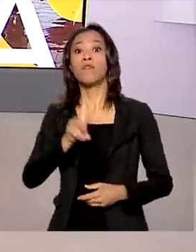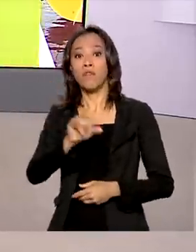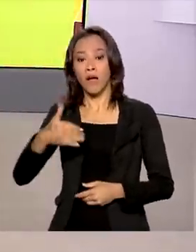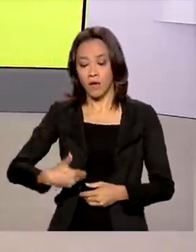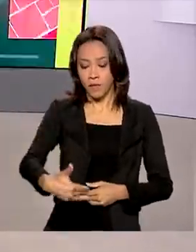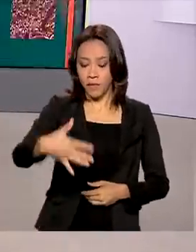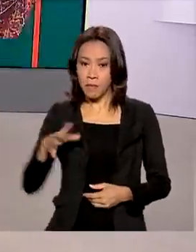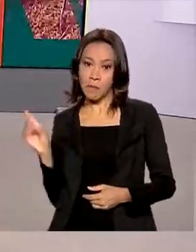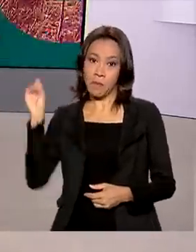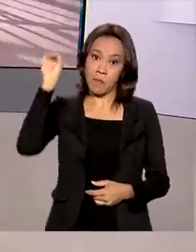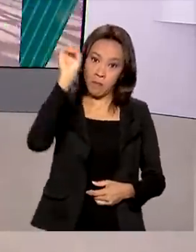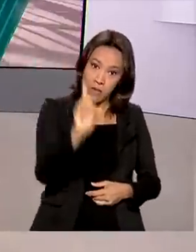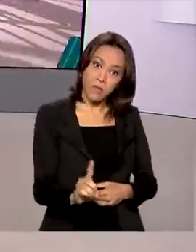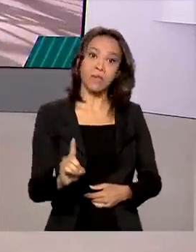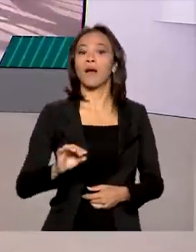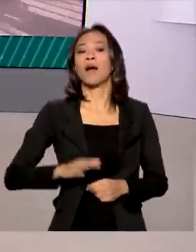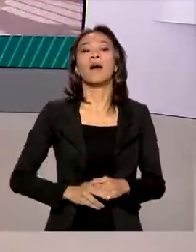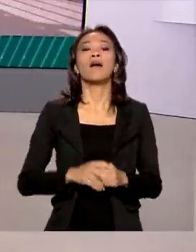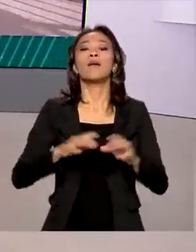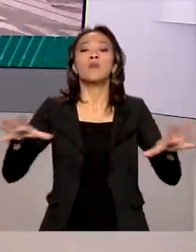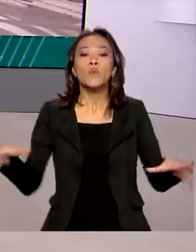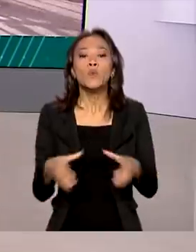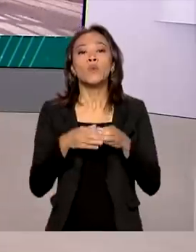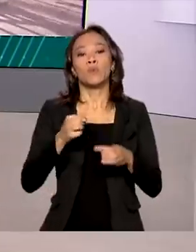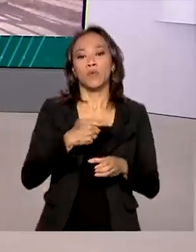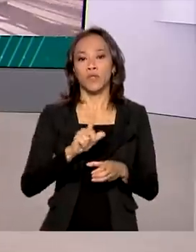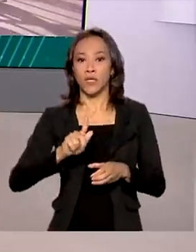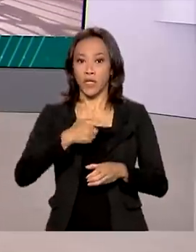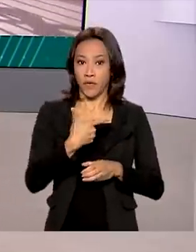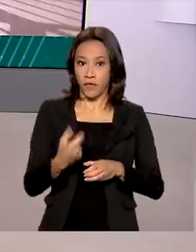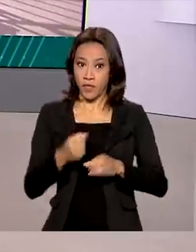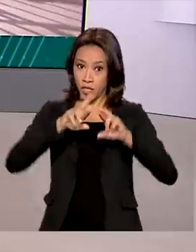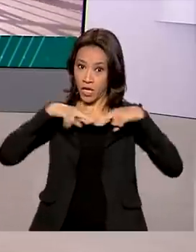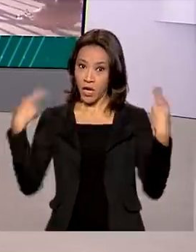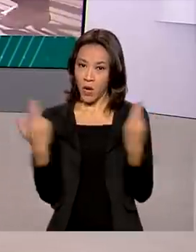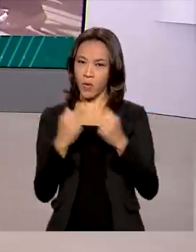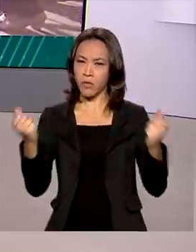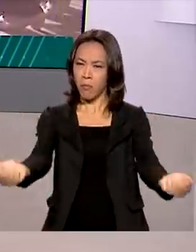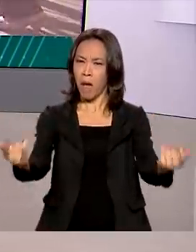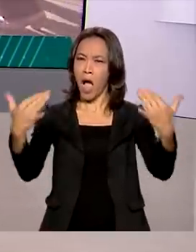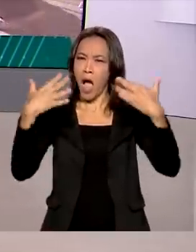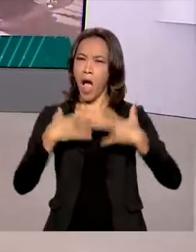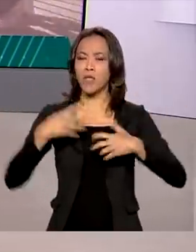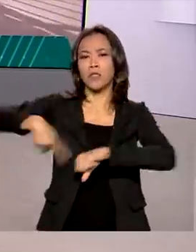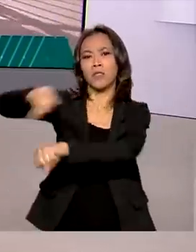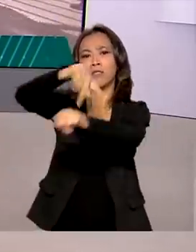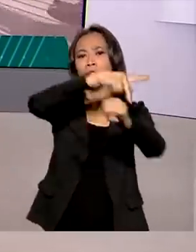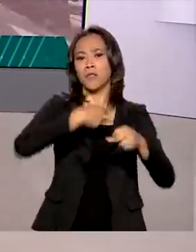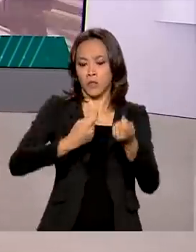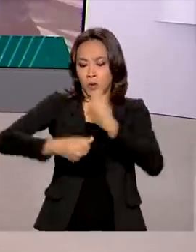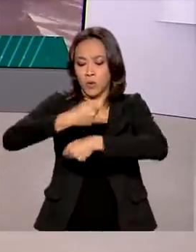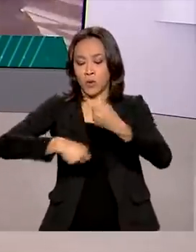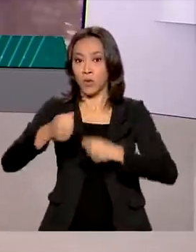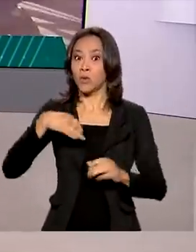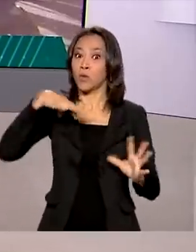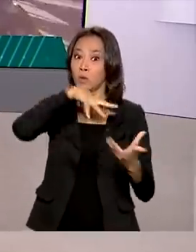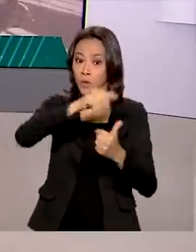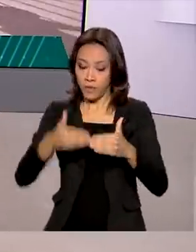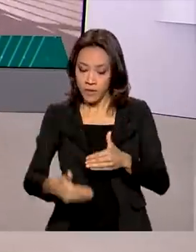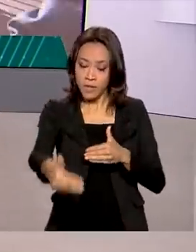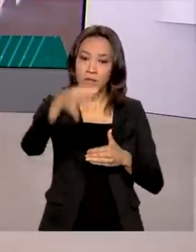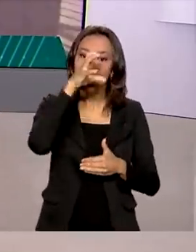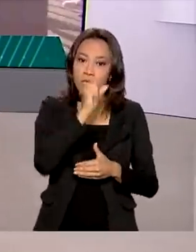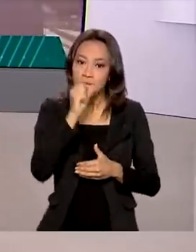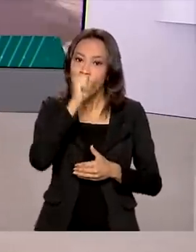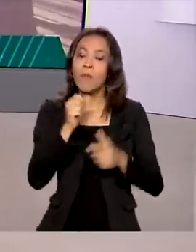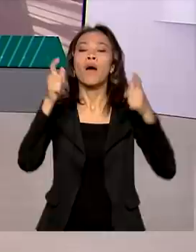16ª cúpula do G20, que reúne as principais economias do mundo. O encontro será no sábado e domingo em Roma, na Itália.